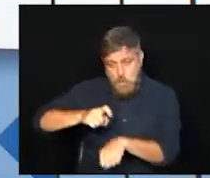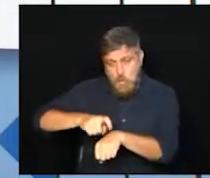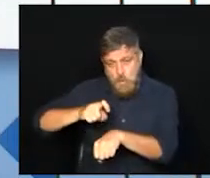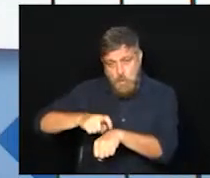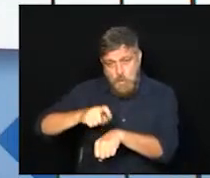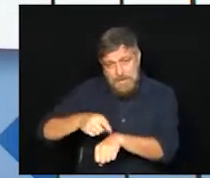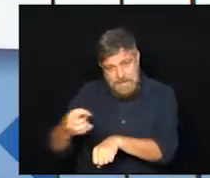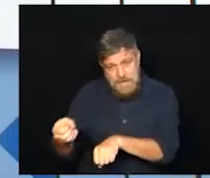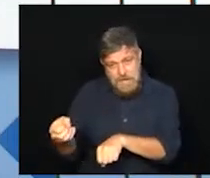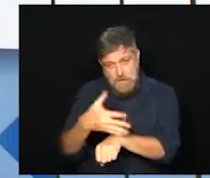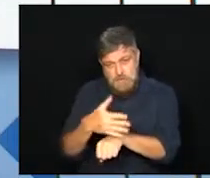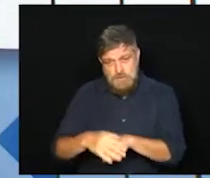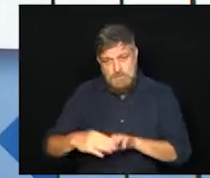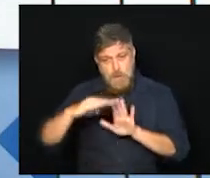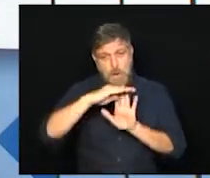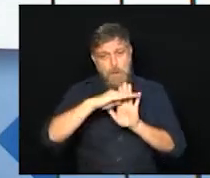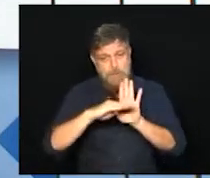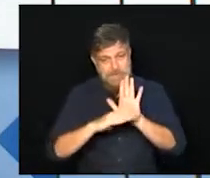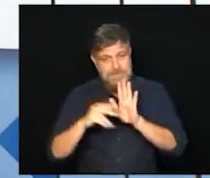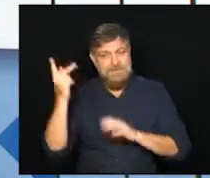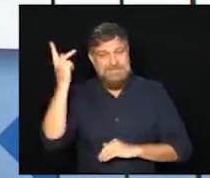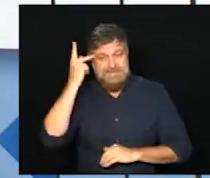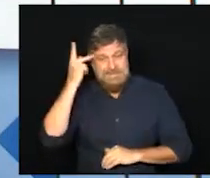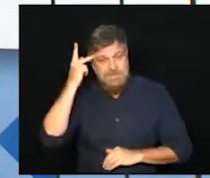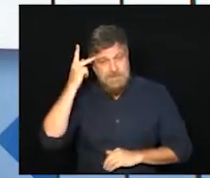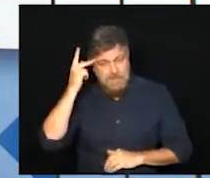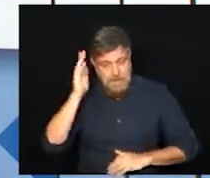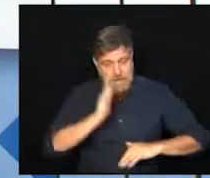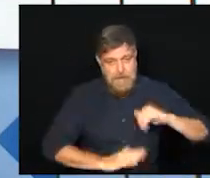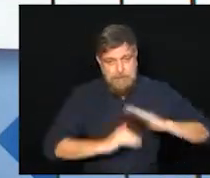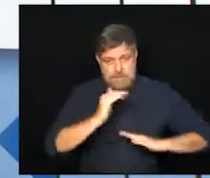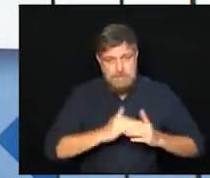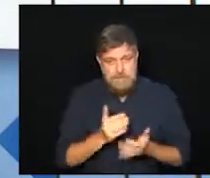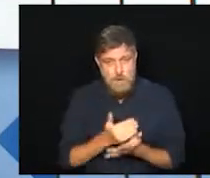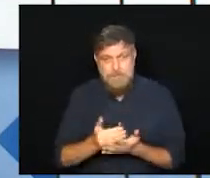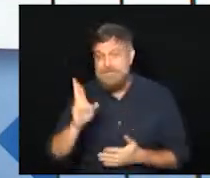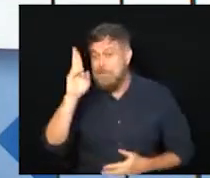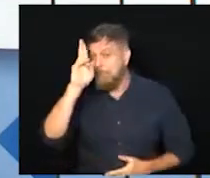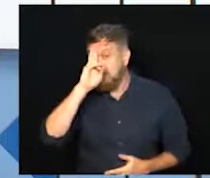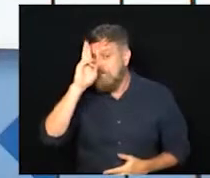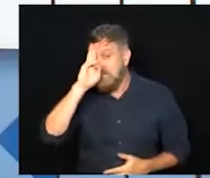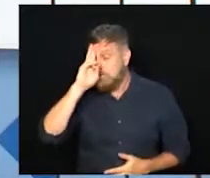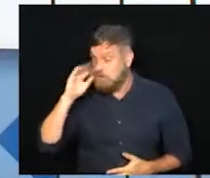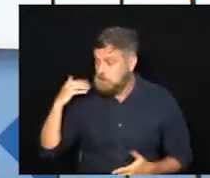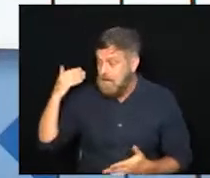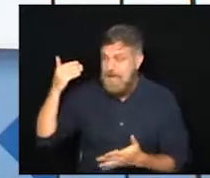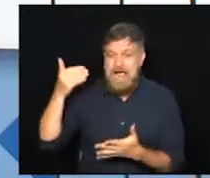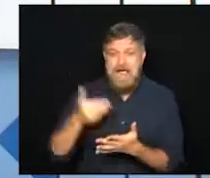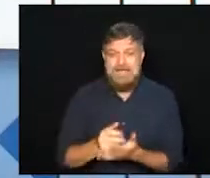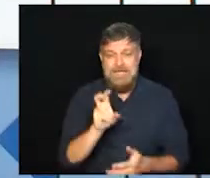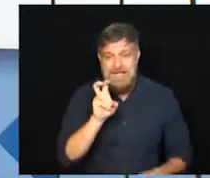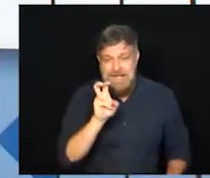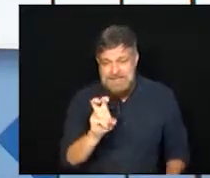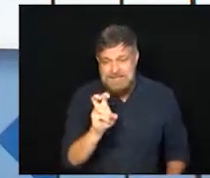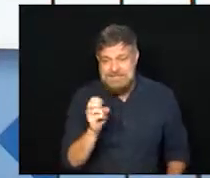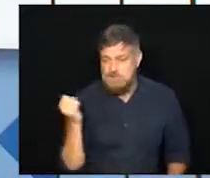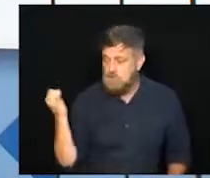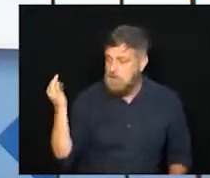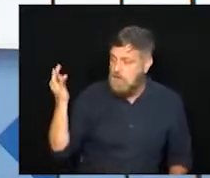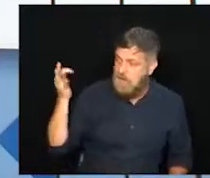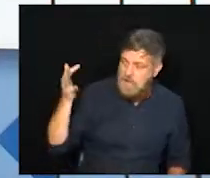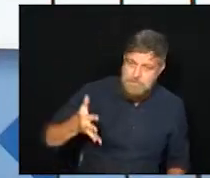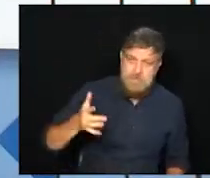feito pelo Plano São Paulo, essa operação começa à meia-noite e vai até às 5 horas da manhã,